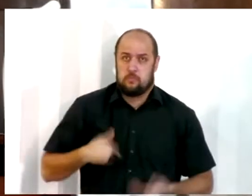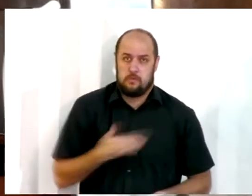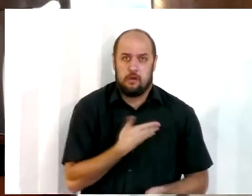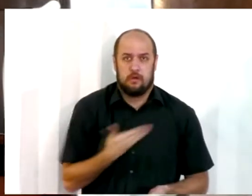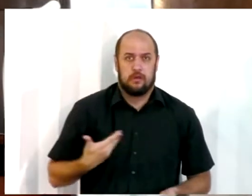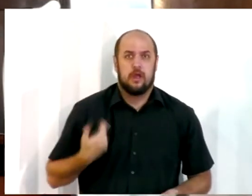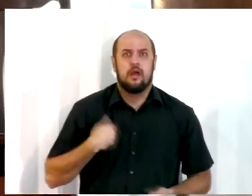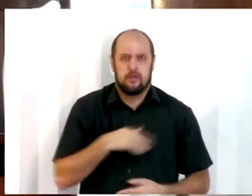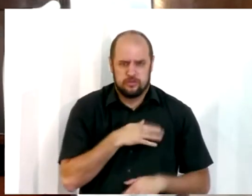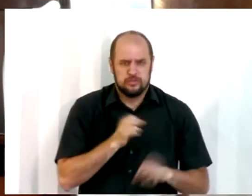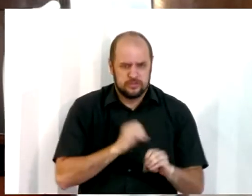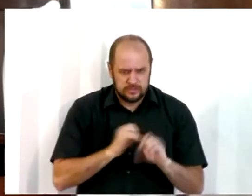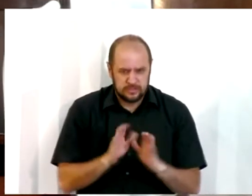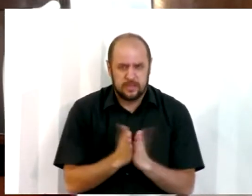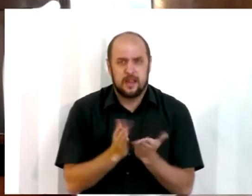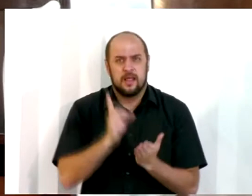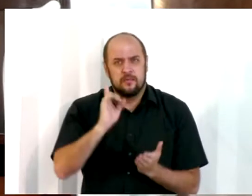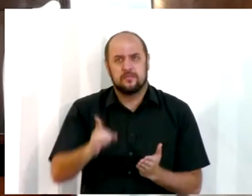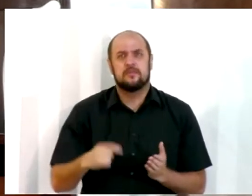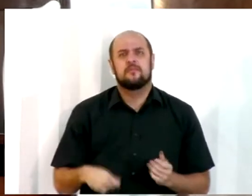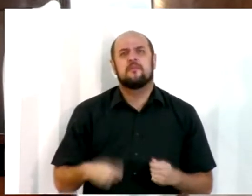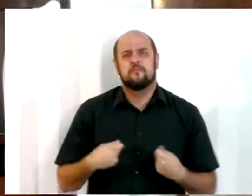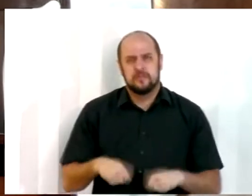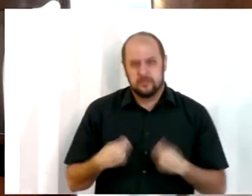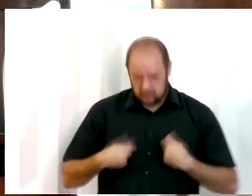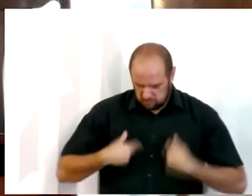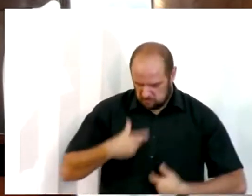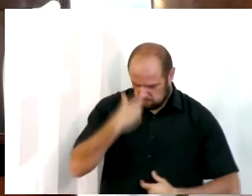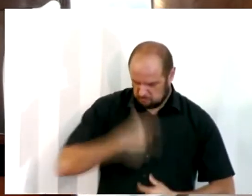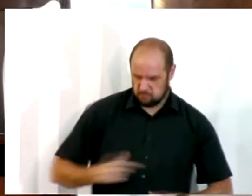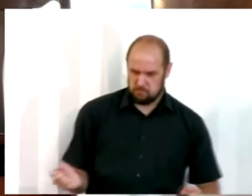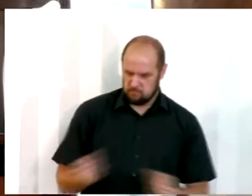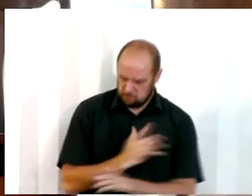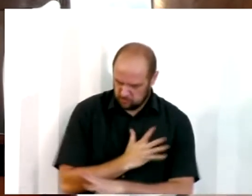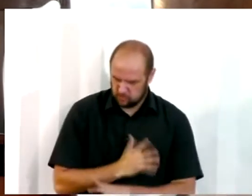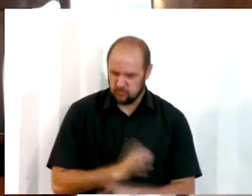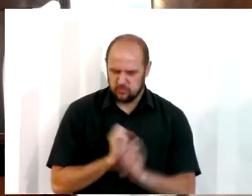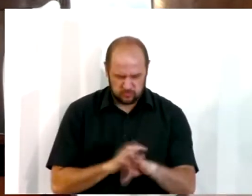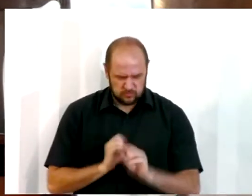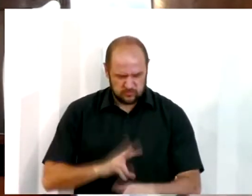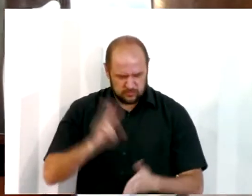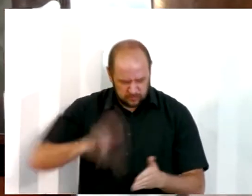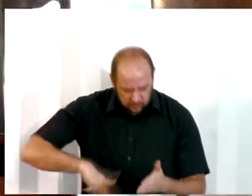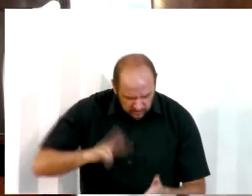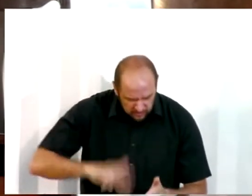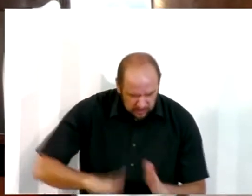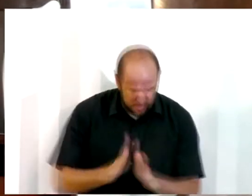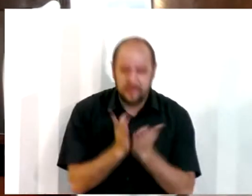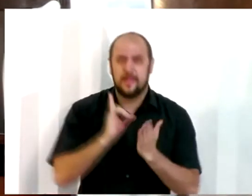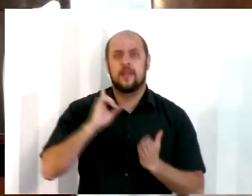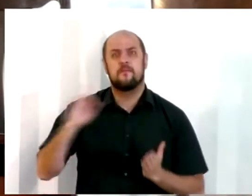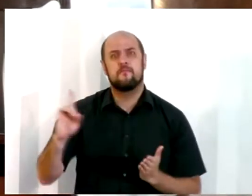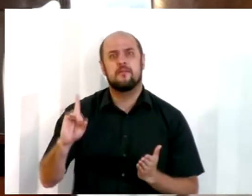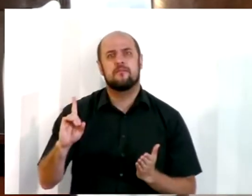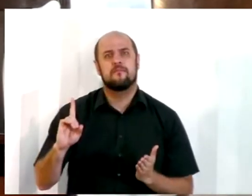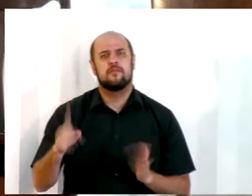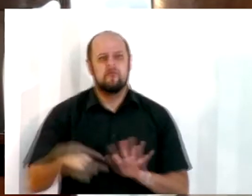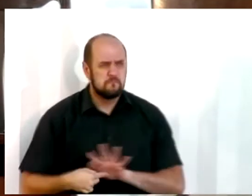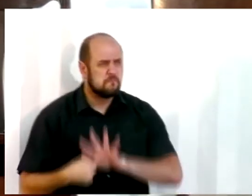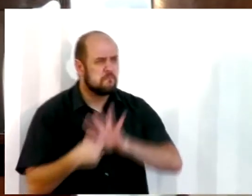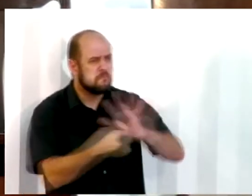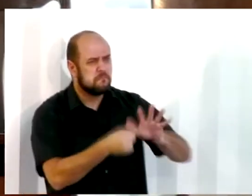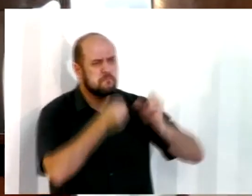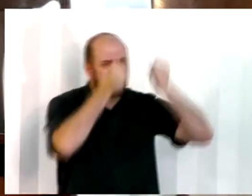ministros da palavra, devemos nos afadigar, nos preparar para ensinar, ler a palavra e expor a